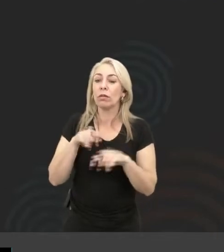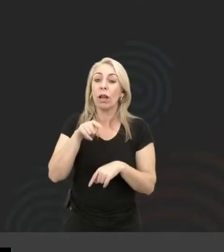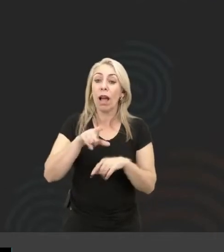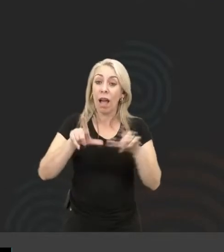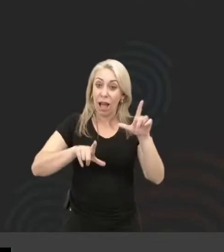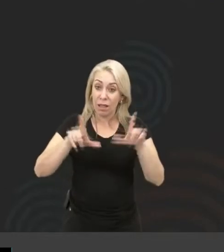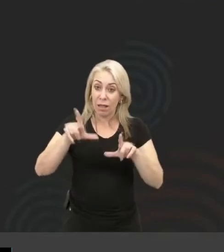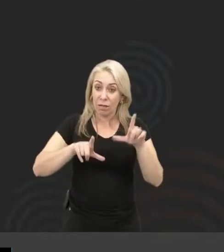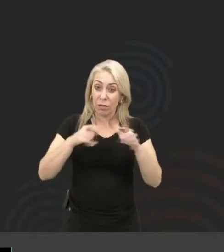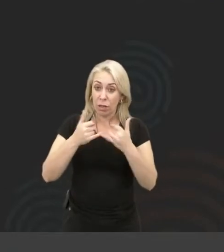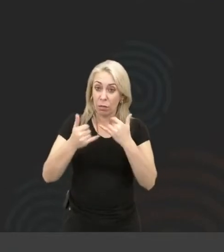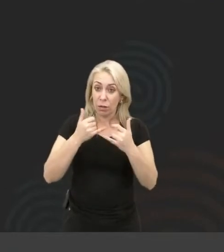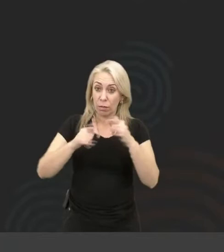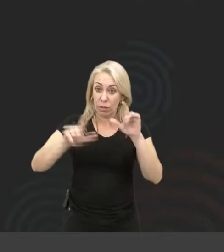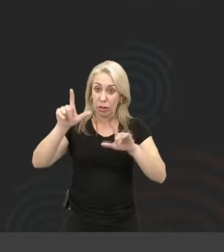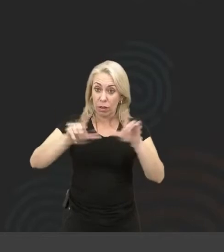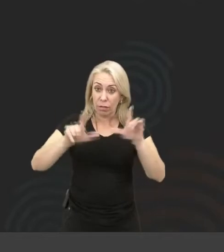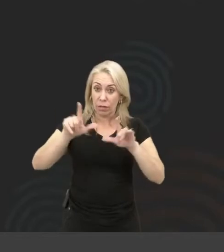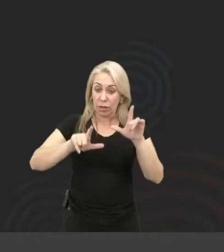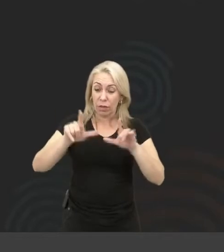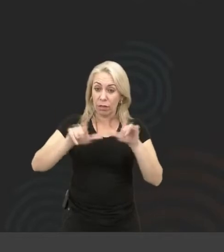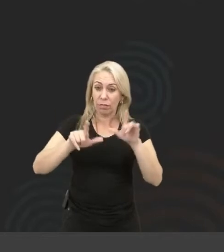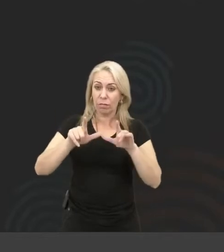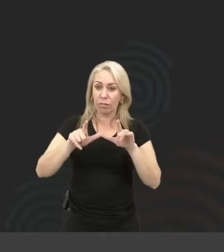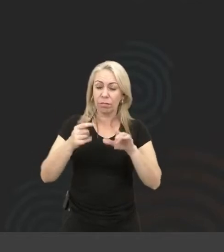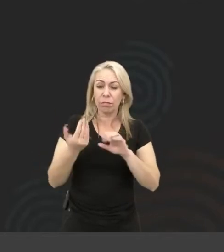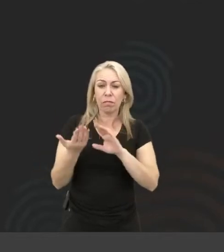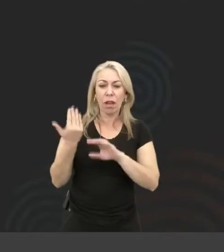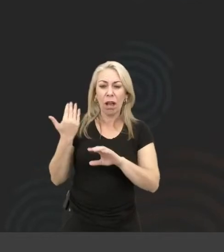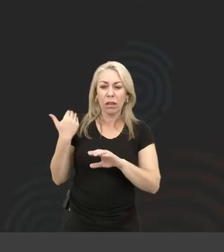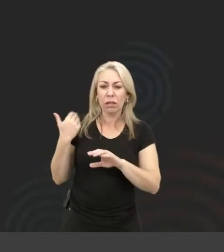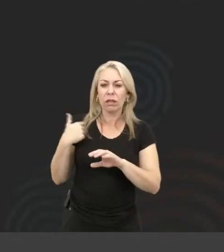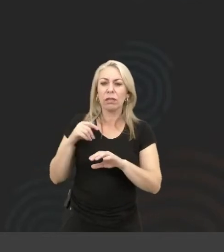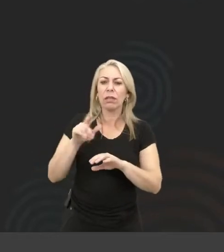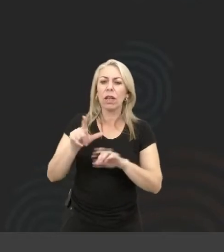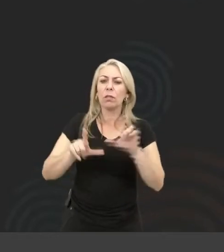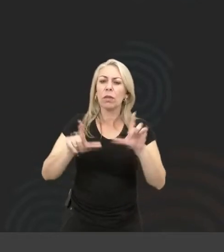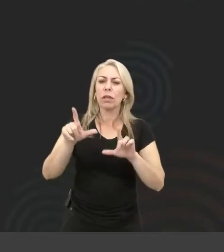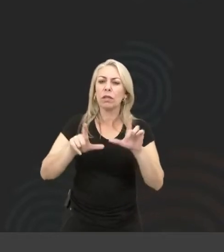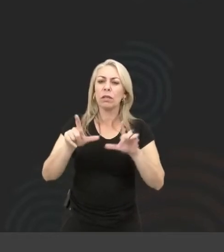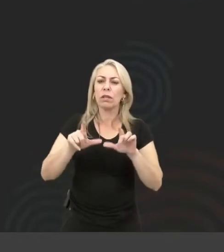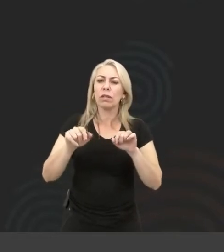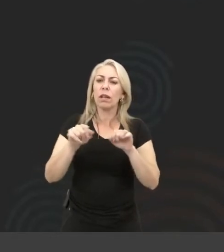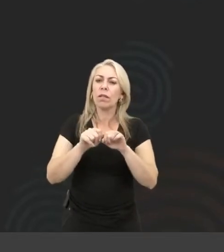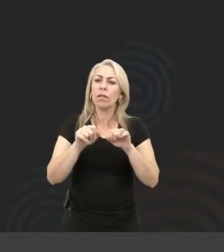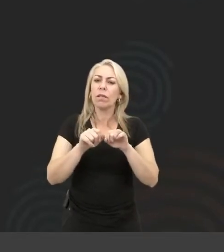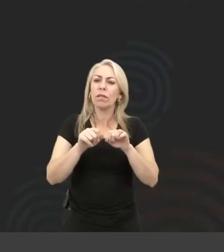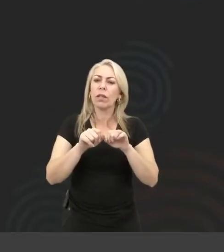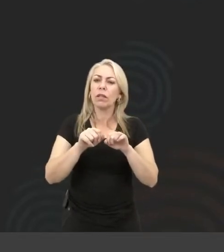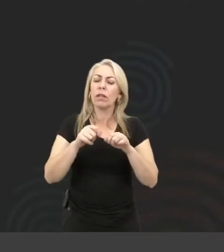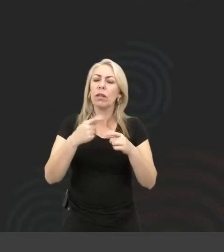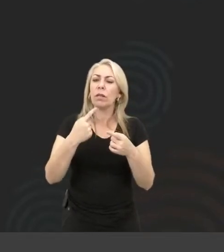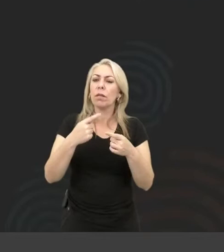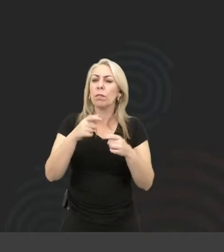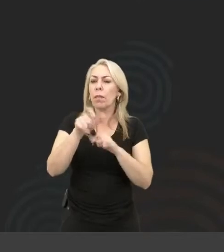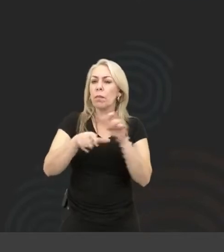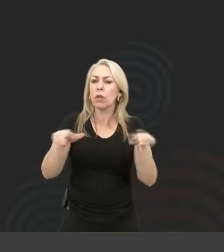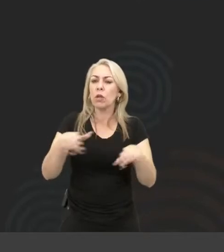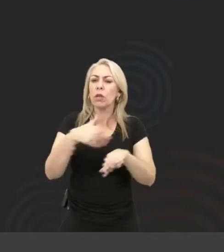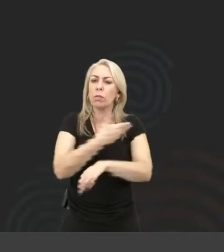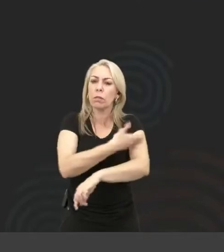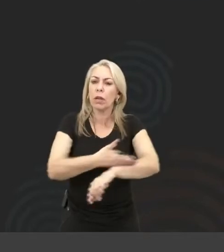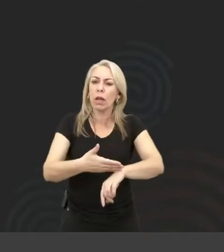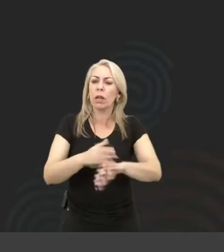televisão que a gente assiste até outro dia era uma televisão feita pra gente branca, pra